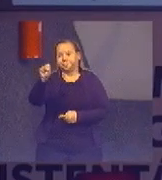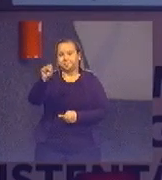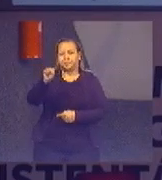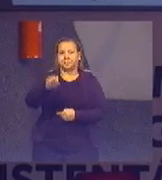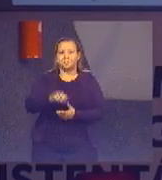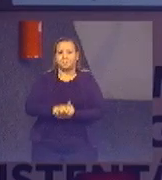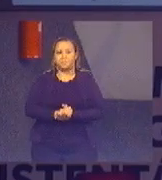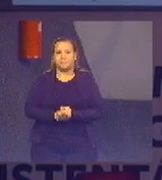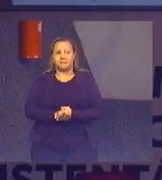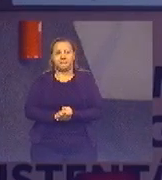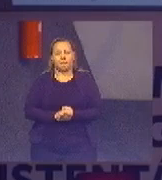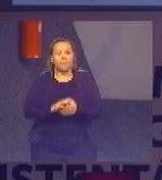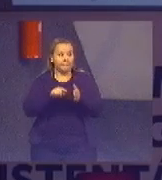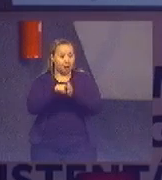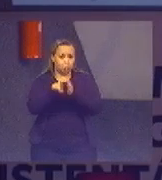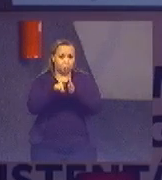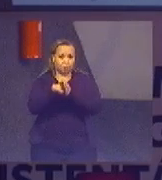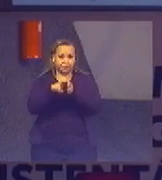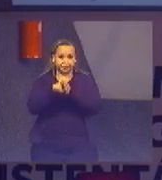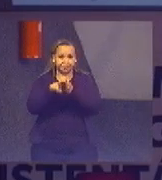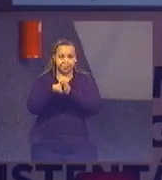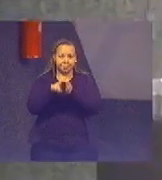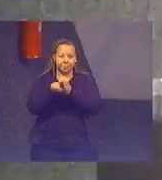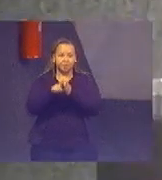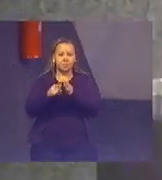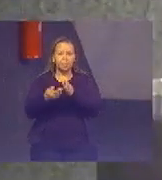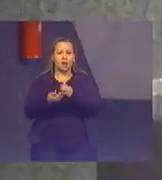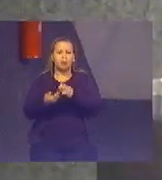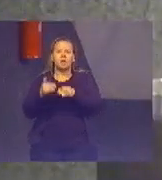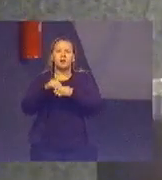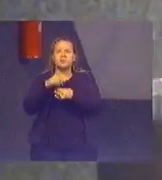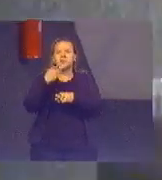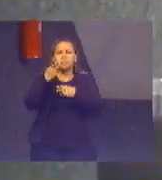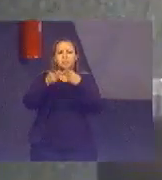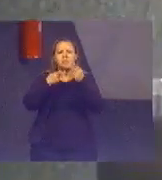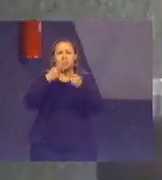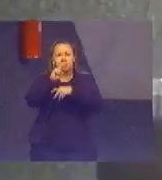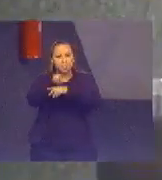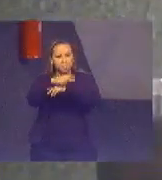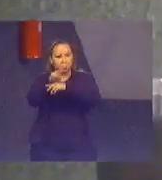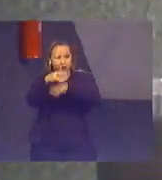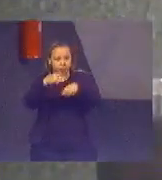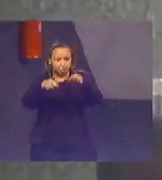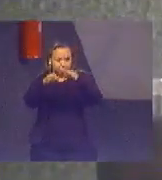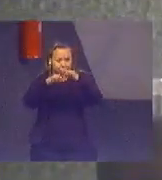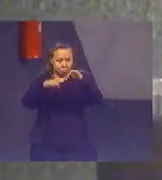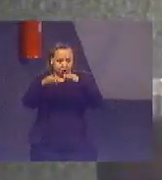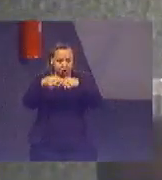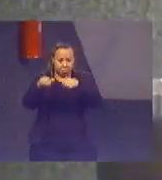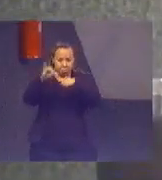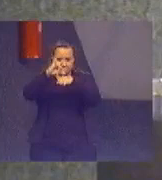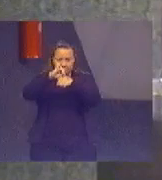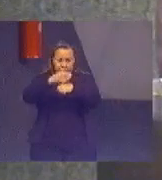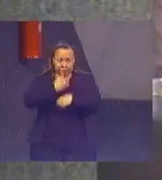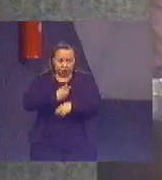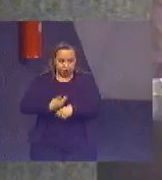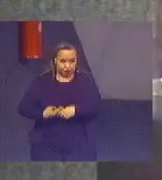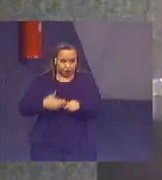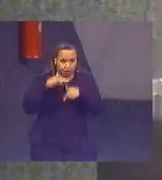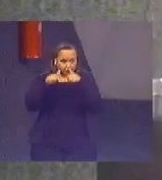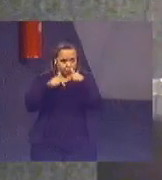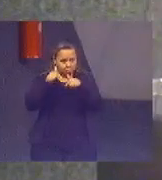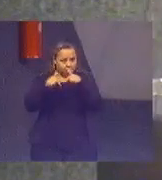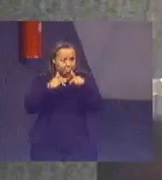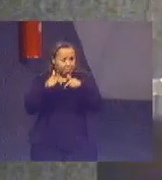Bom, dentro do que foi constatado na auditoria, de âmbito de centro de governo, o trabalho de